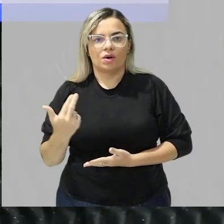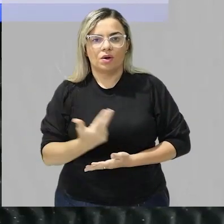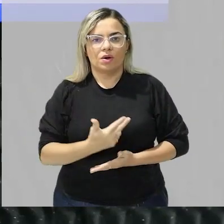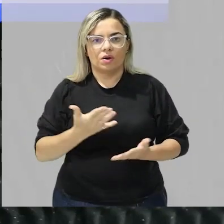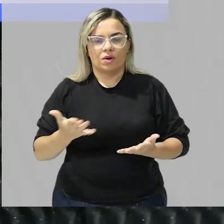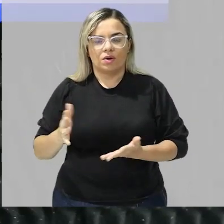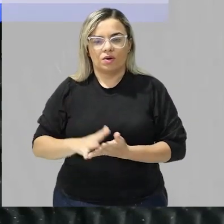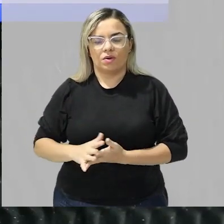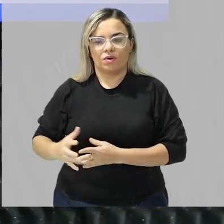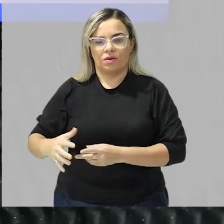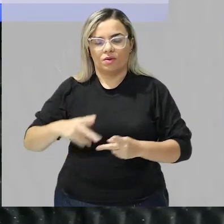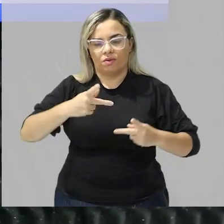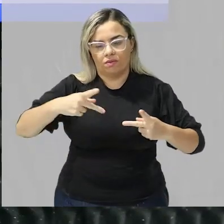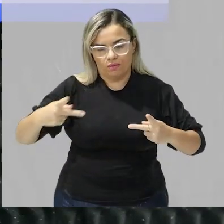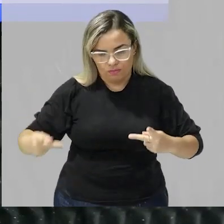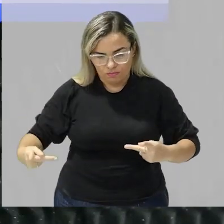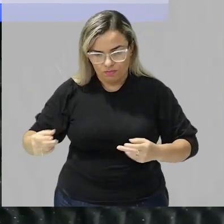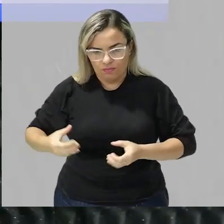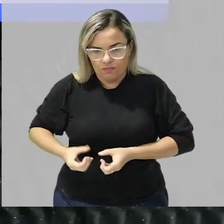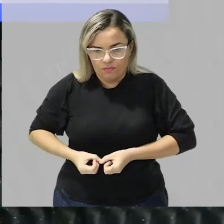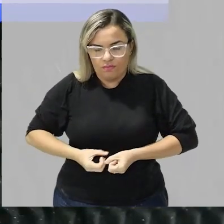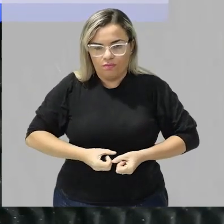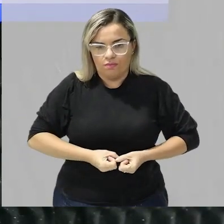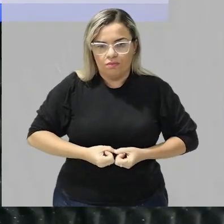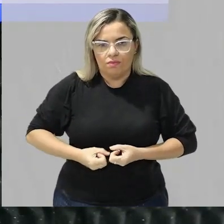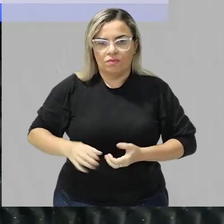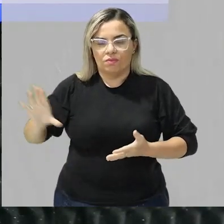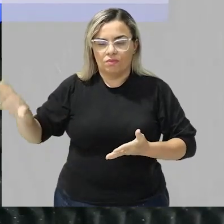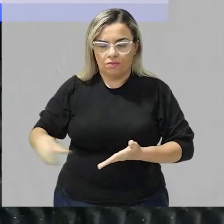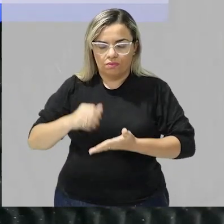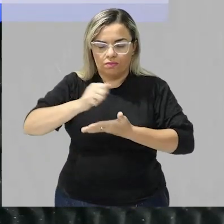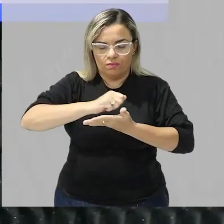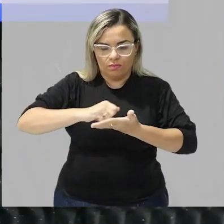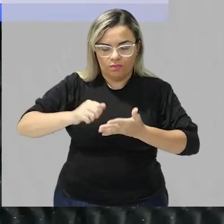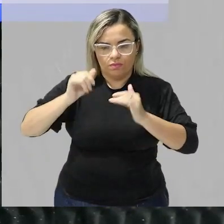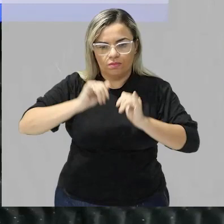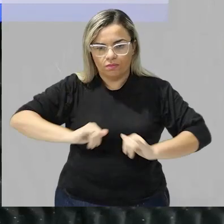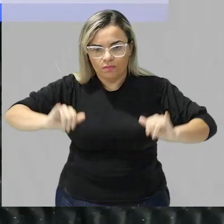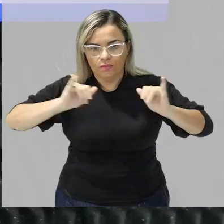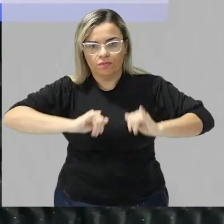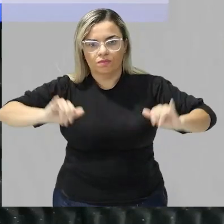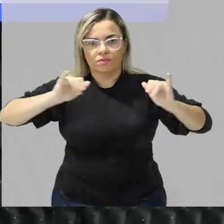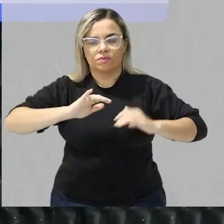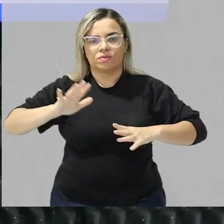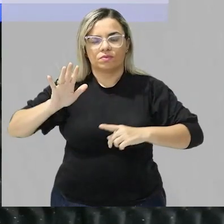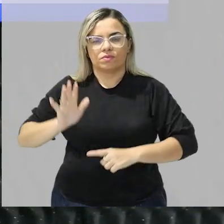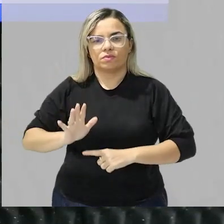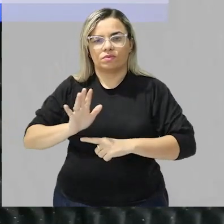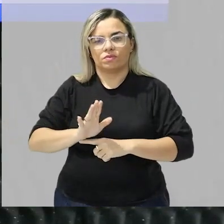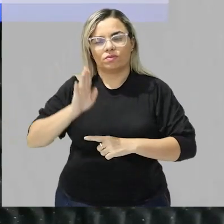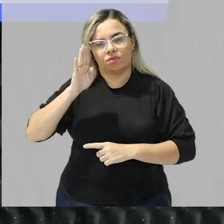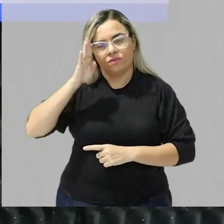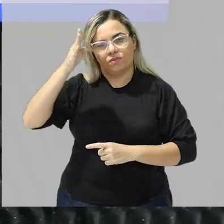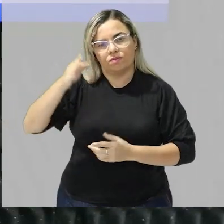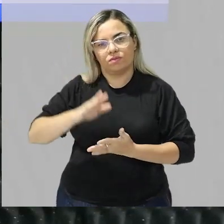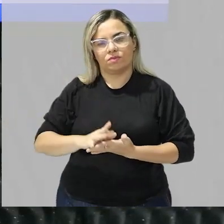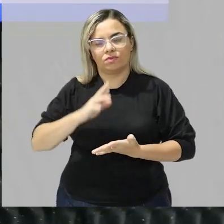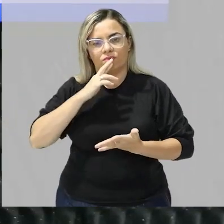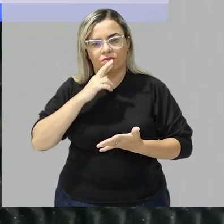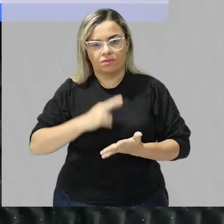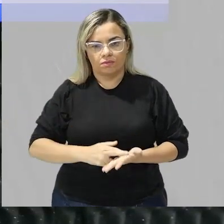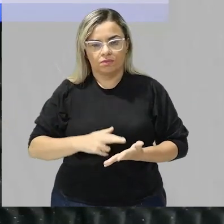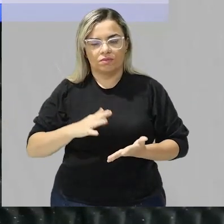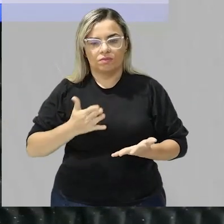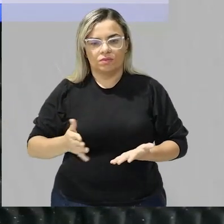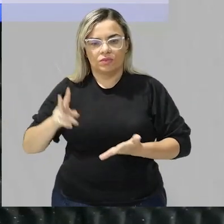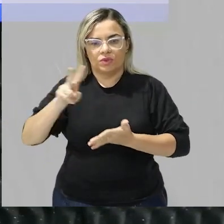pepsina atuando sobre proteínas tá pessoal? anota essa informação que ela vai ajudar principalmente para a gente responder a questão que